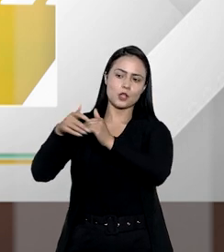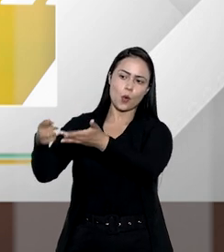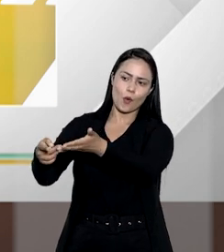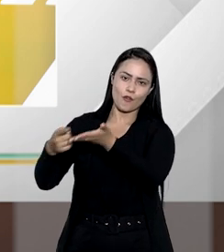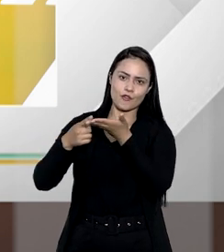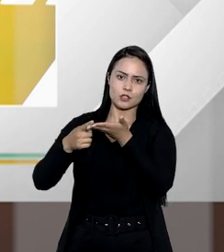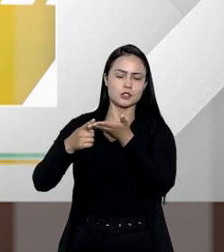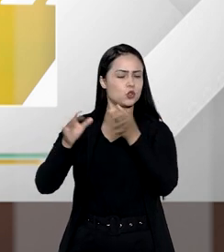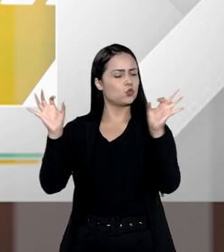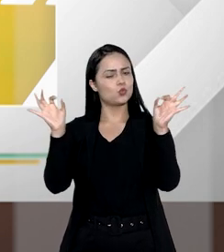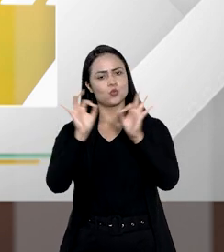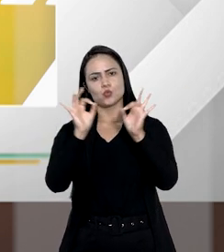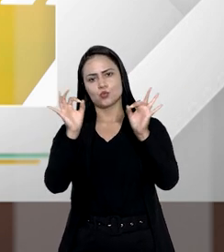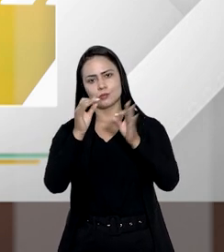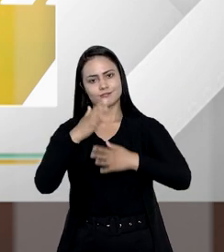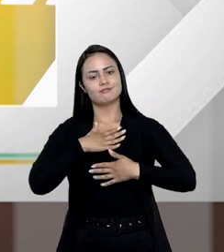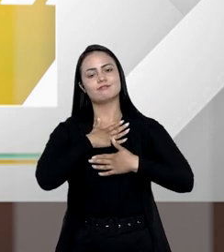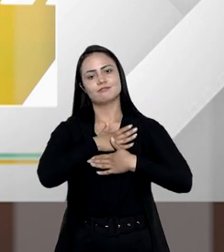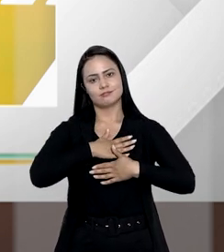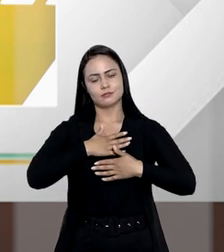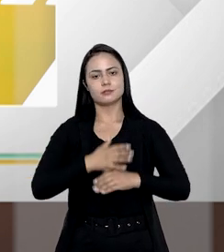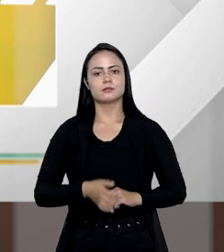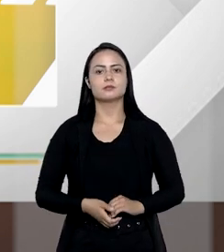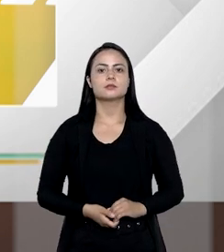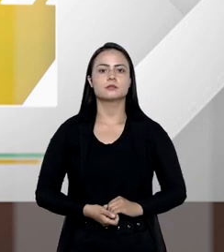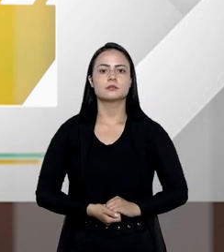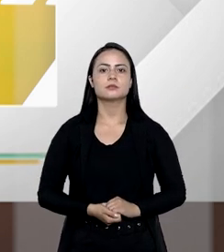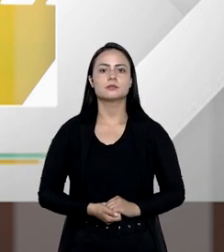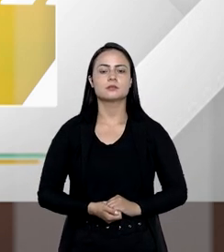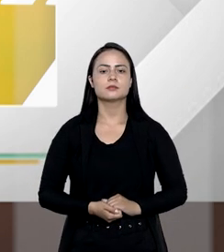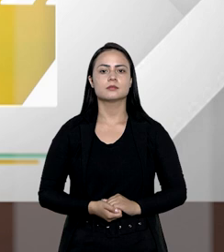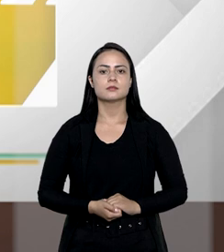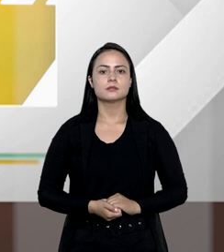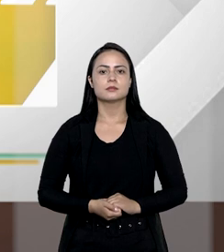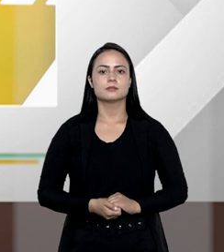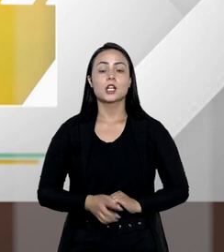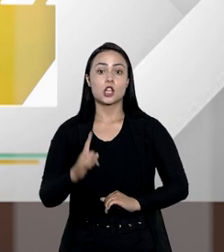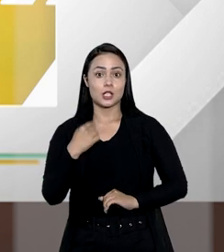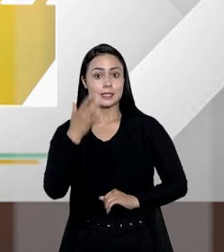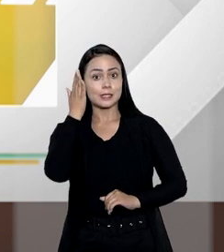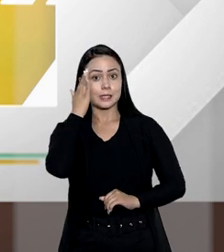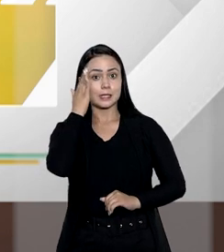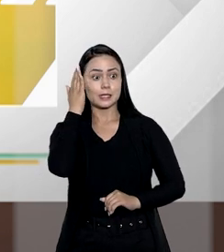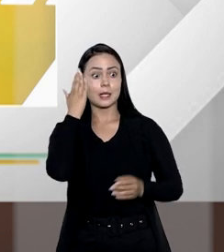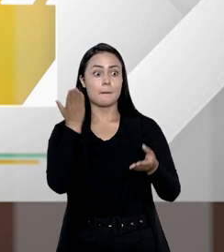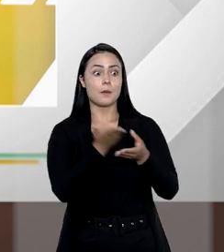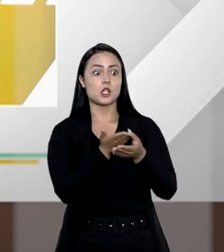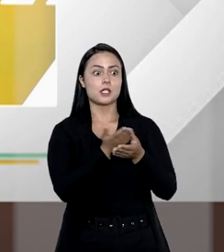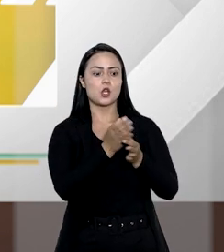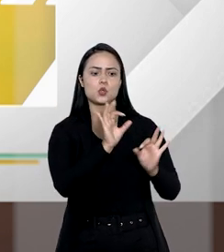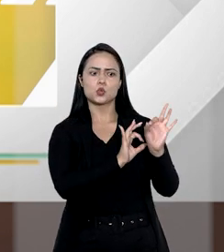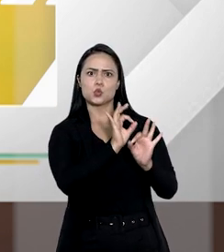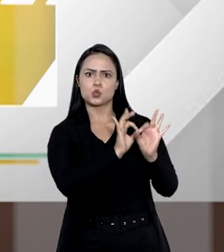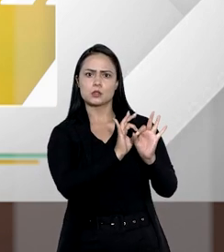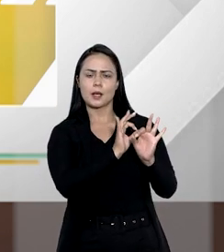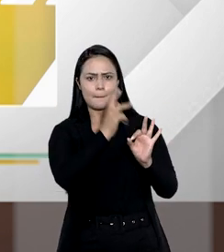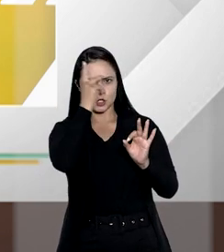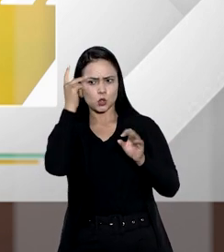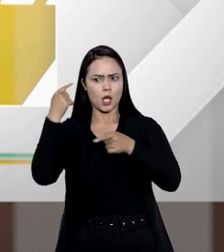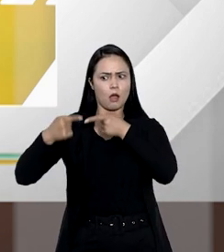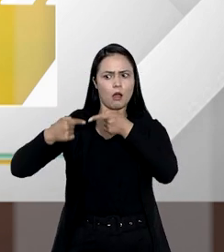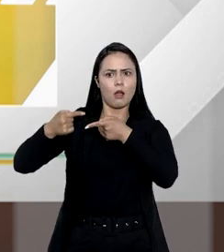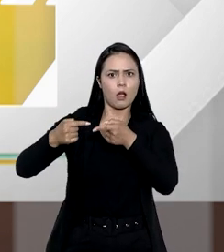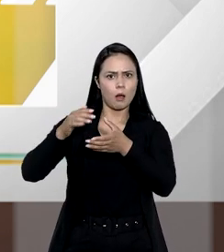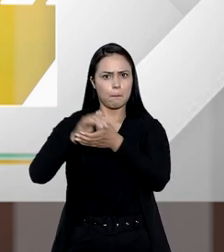convite que me deixa extremamente envaidecido. A gente sabe que, num processo de inventário, há os herdeiros